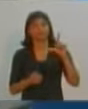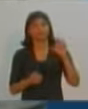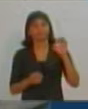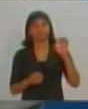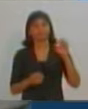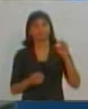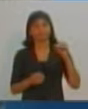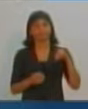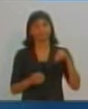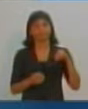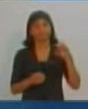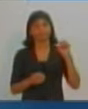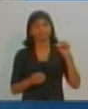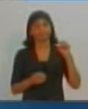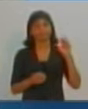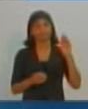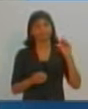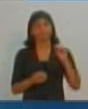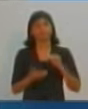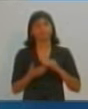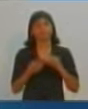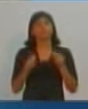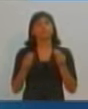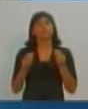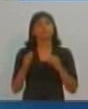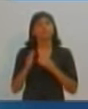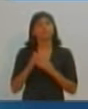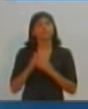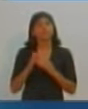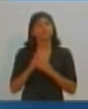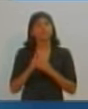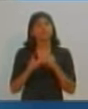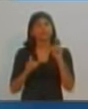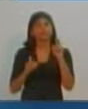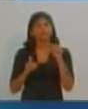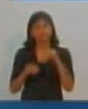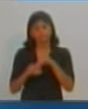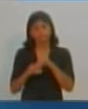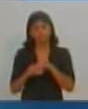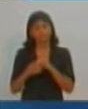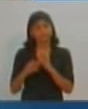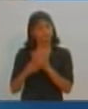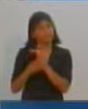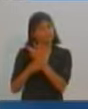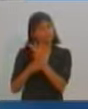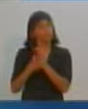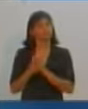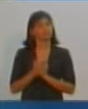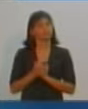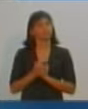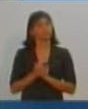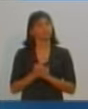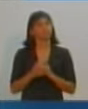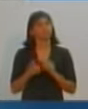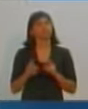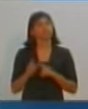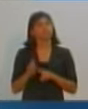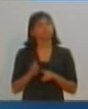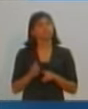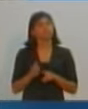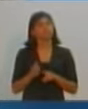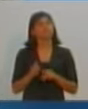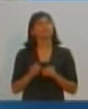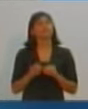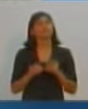Lemes, me conta o seguinte. Há quanto tempo você é eleitor de prudente? Título registrado em prudente. Ótimo. Respondido isso, me